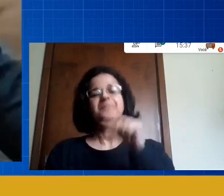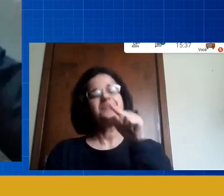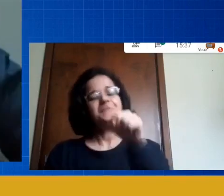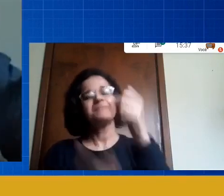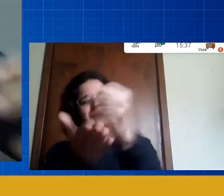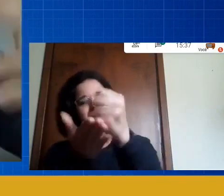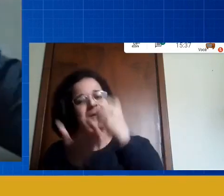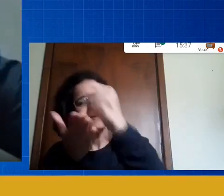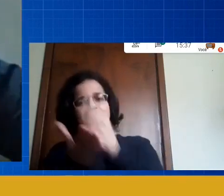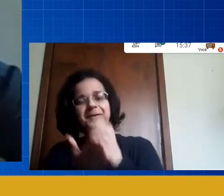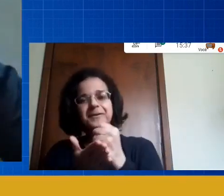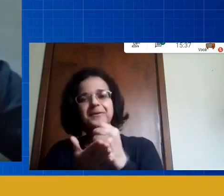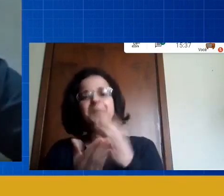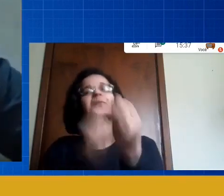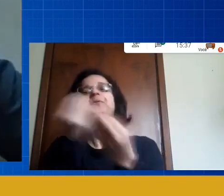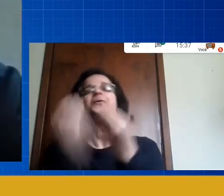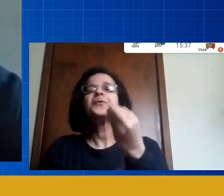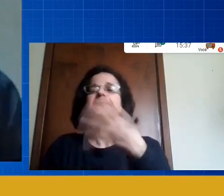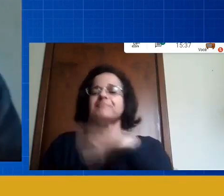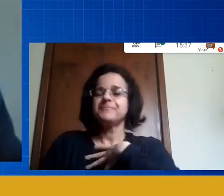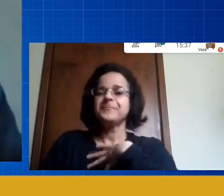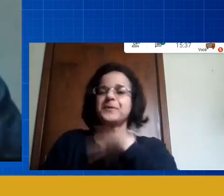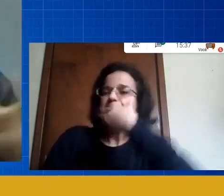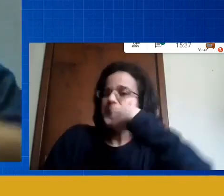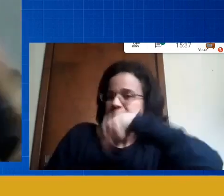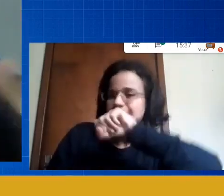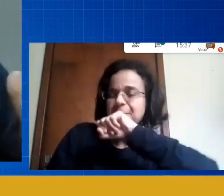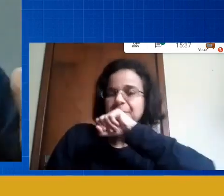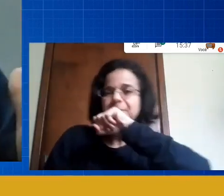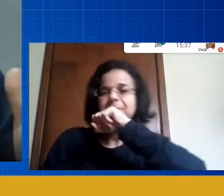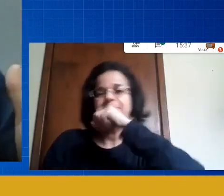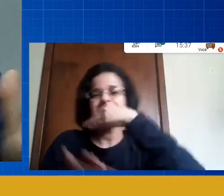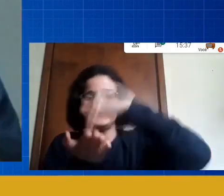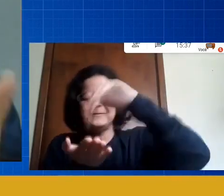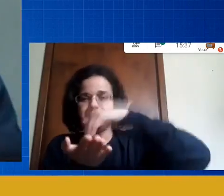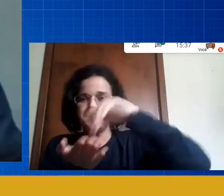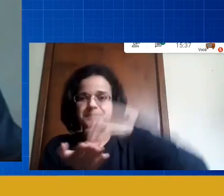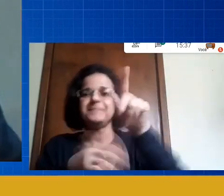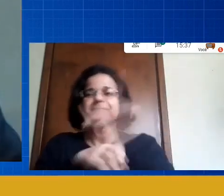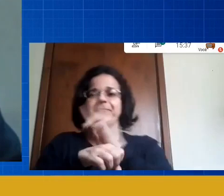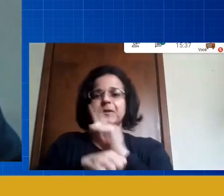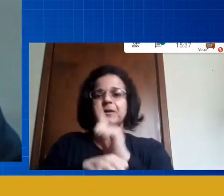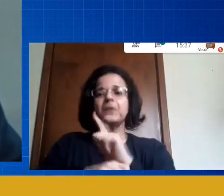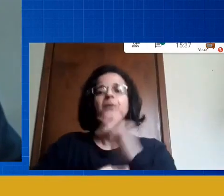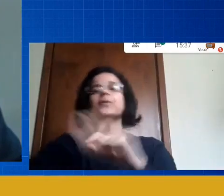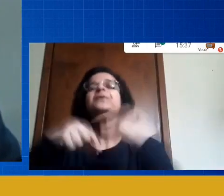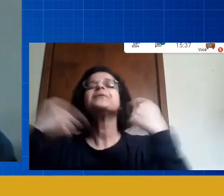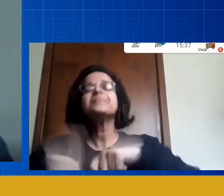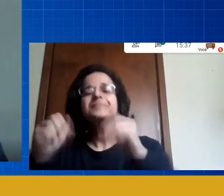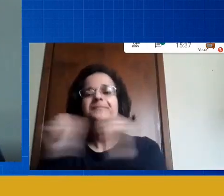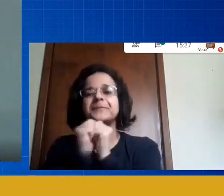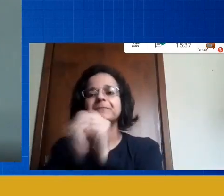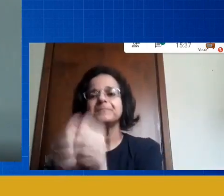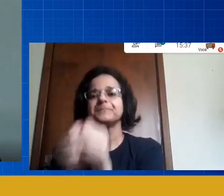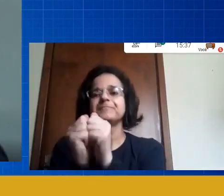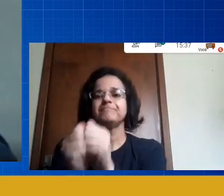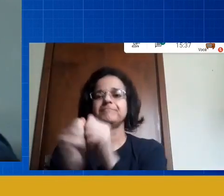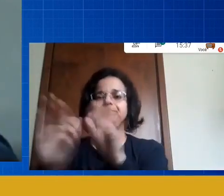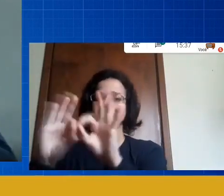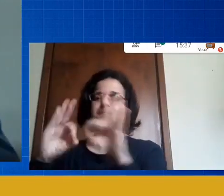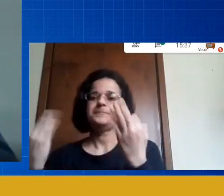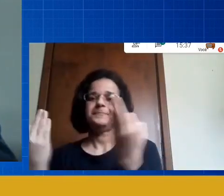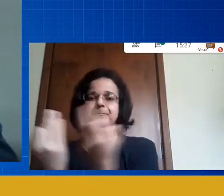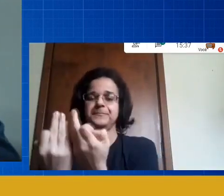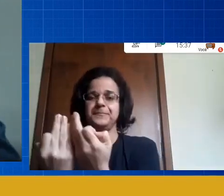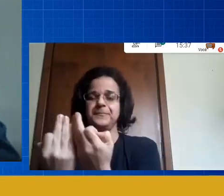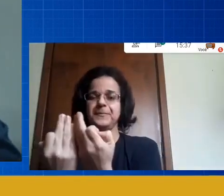mãe como secretária como gestora do que que a gente precisa tanto da parceria com as famílias aí na nossa educação